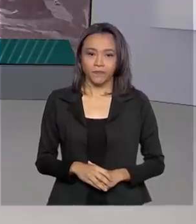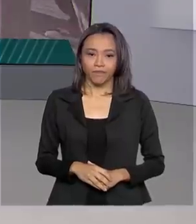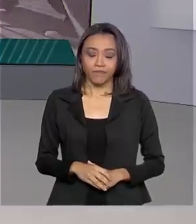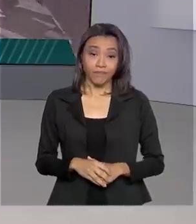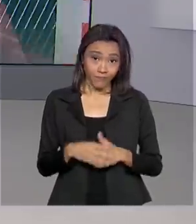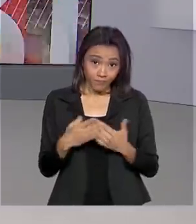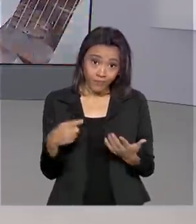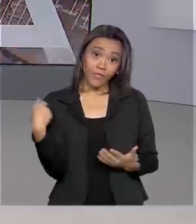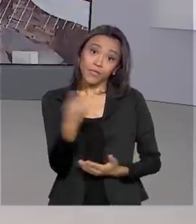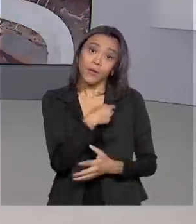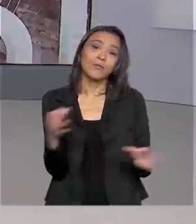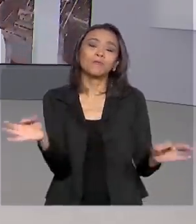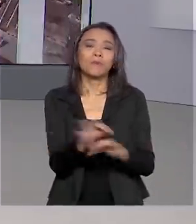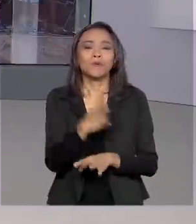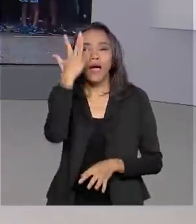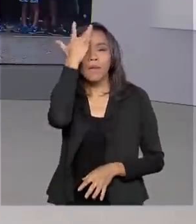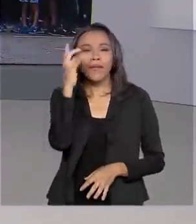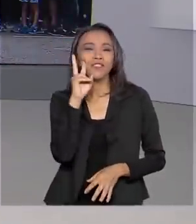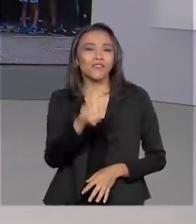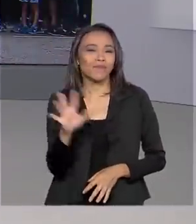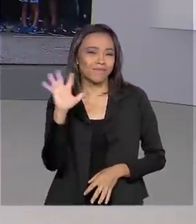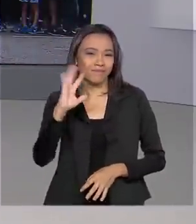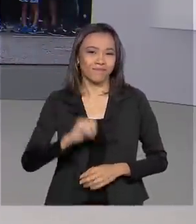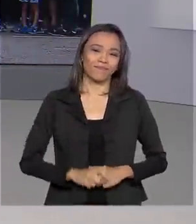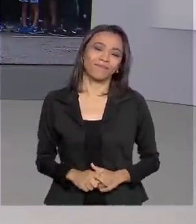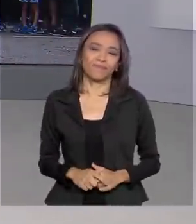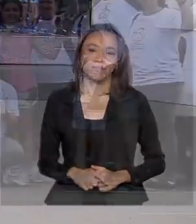A gente fica por aqui, nos vemos amanhã. Até lá!